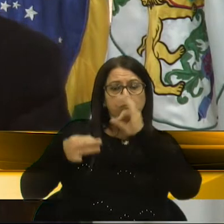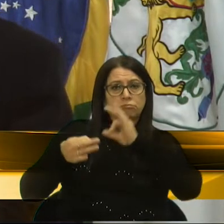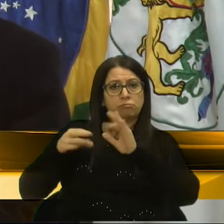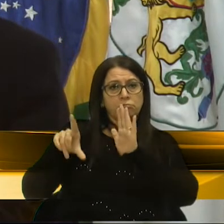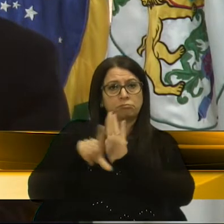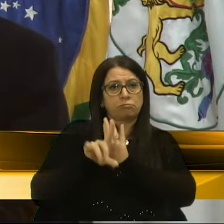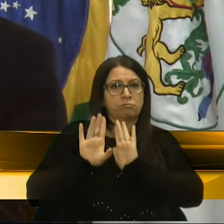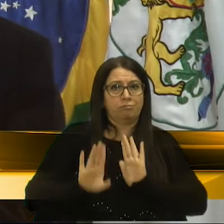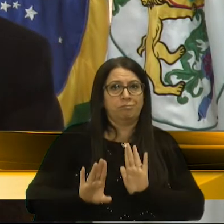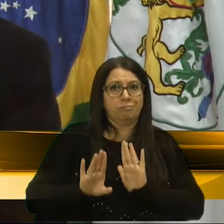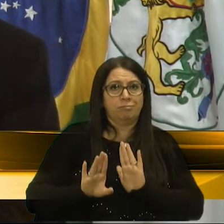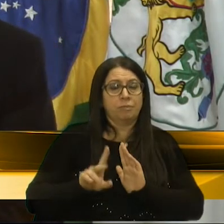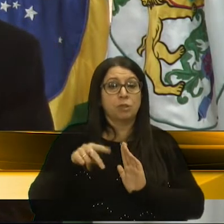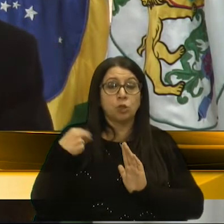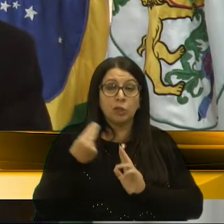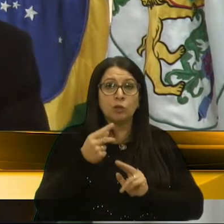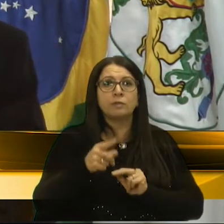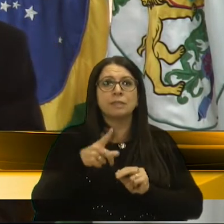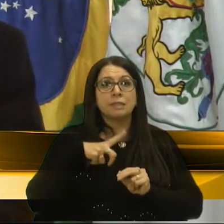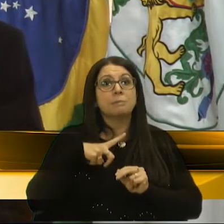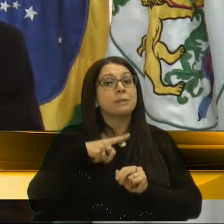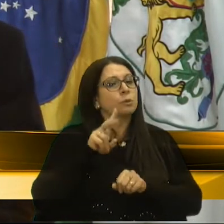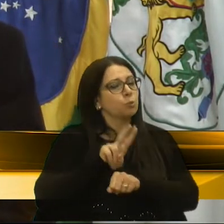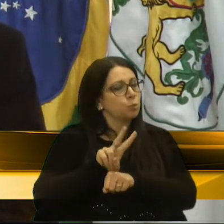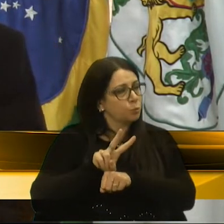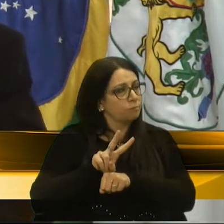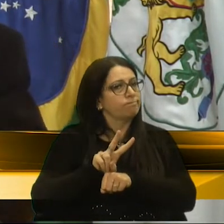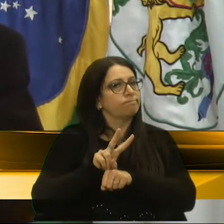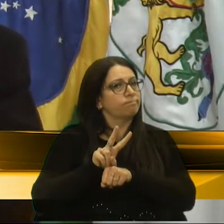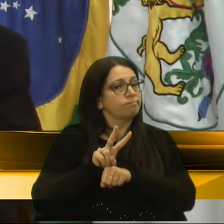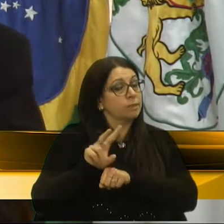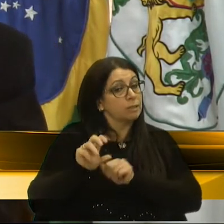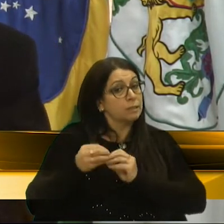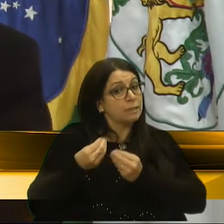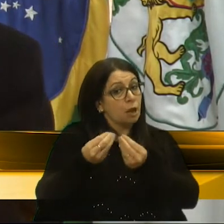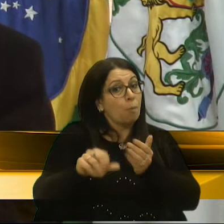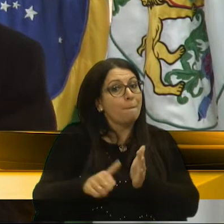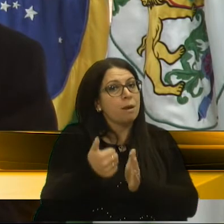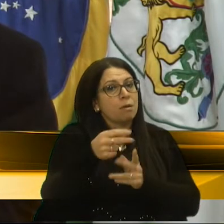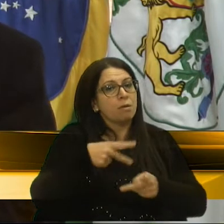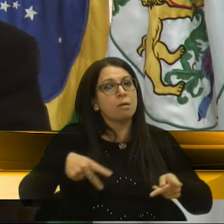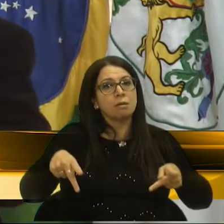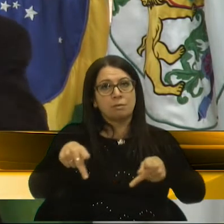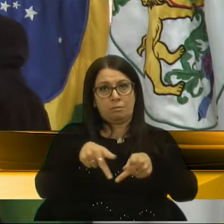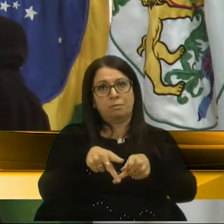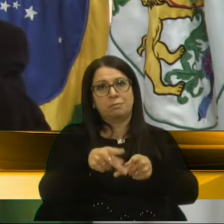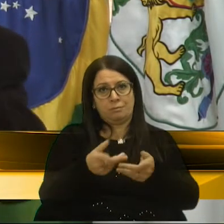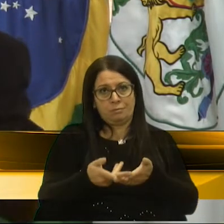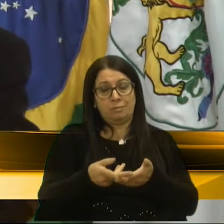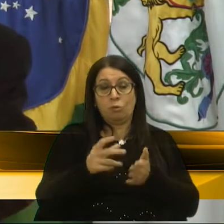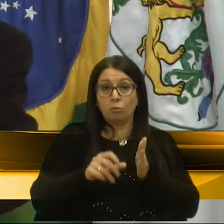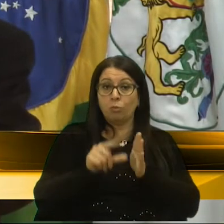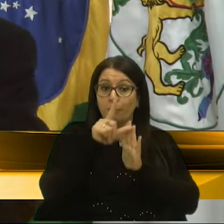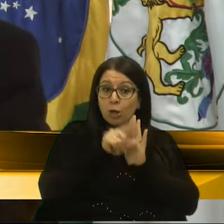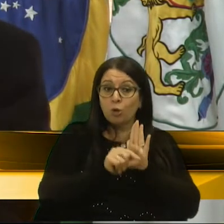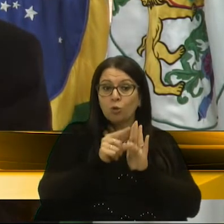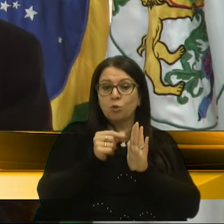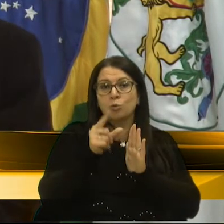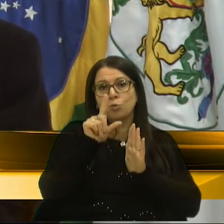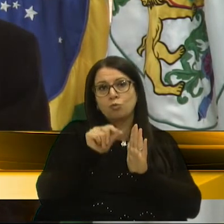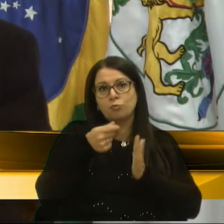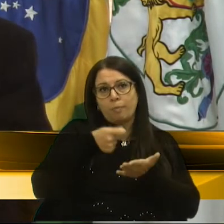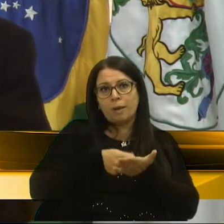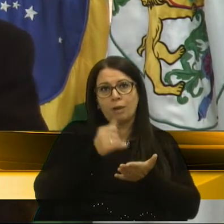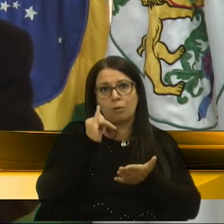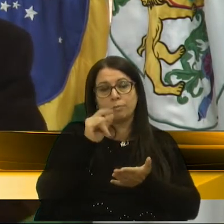legais. E nós temos que ter o cuidado de oferecer o melhor para a nossa população, com o menor custo possível.